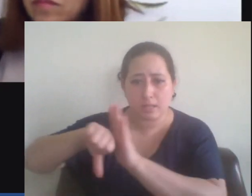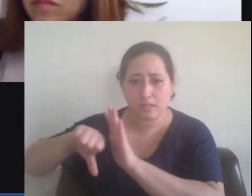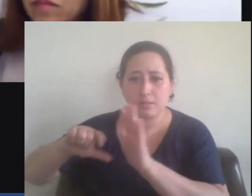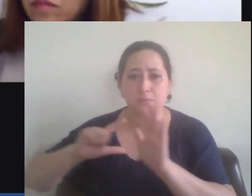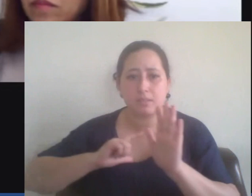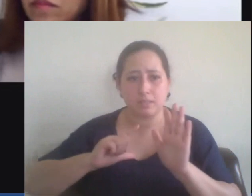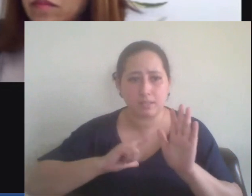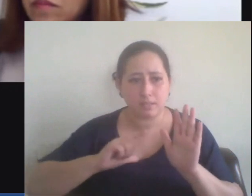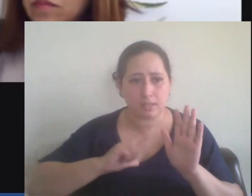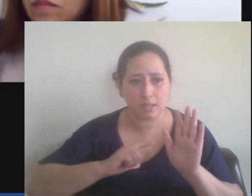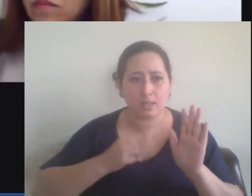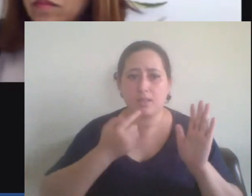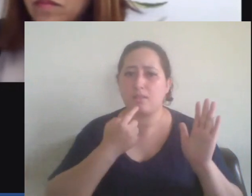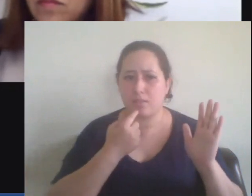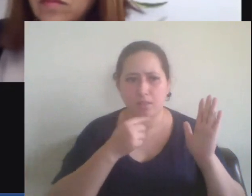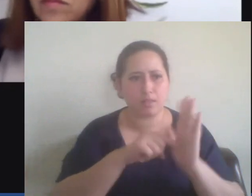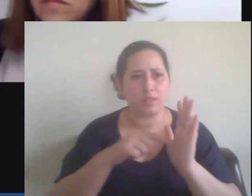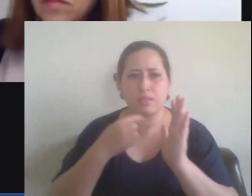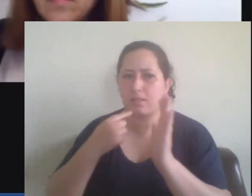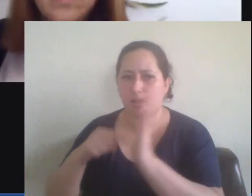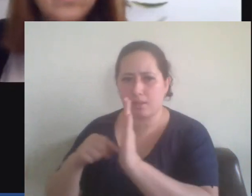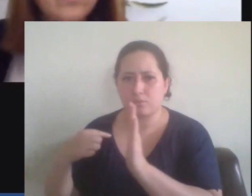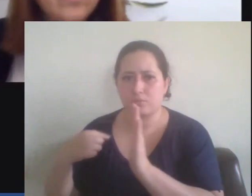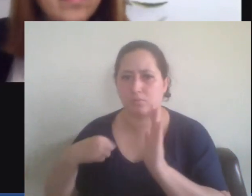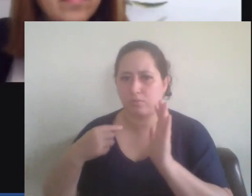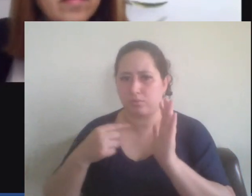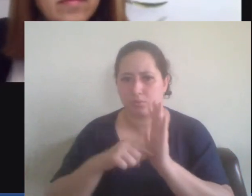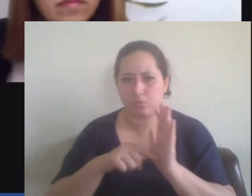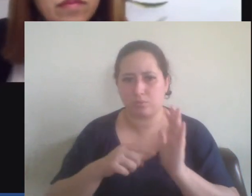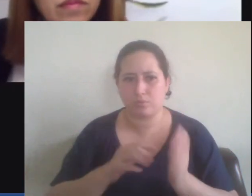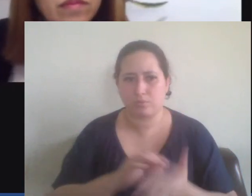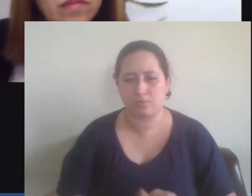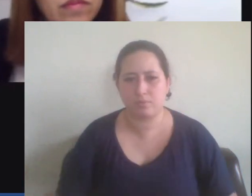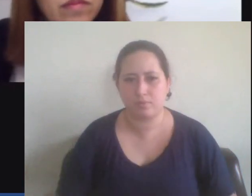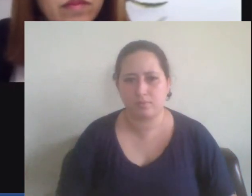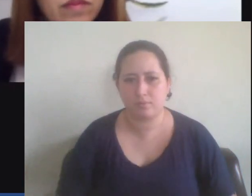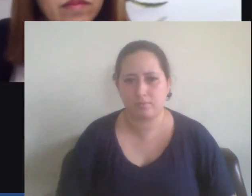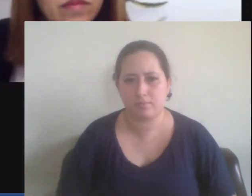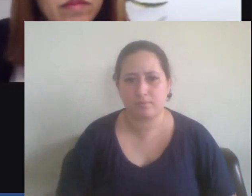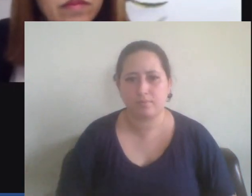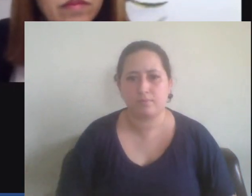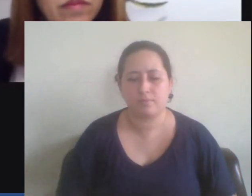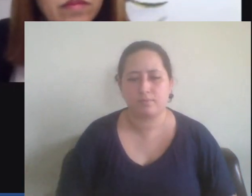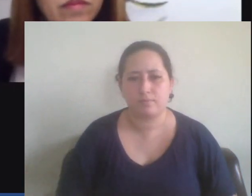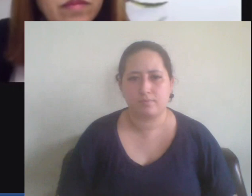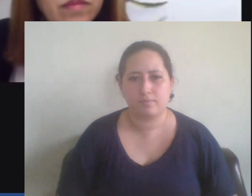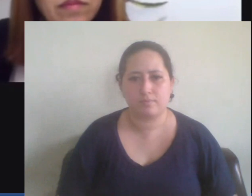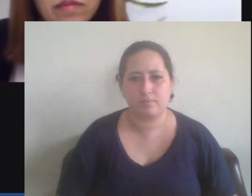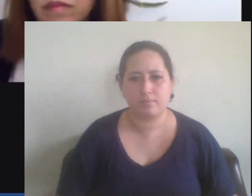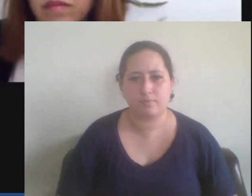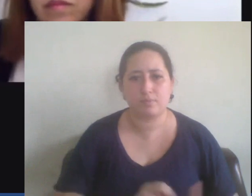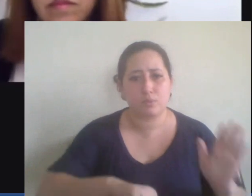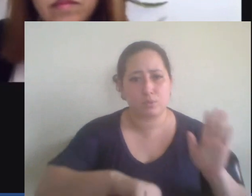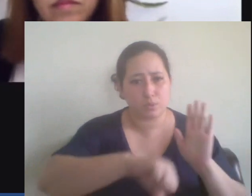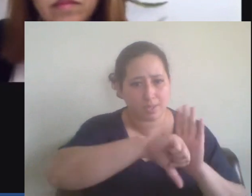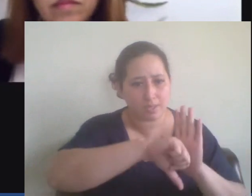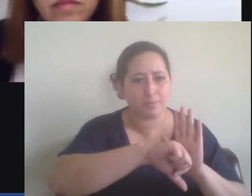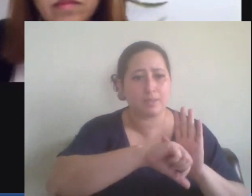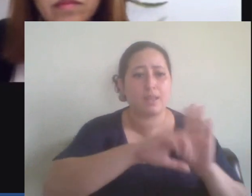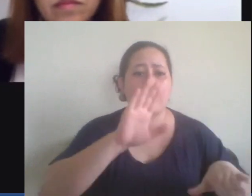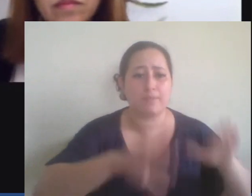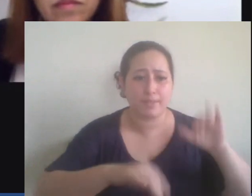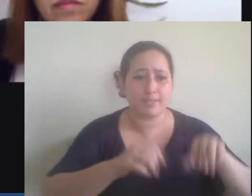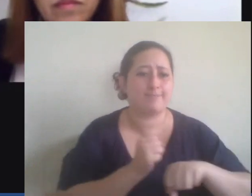até porque em vários países o desrespeito é completo tá